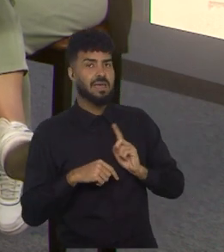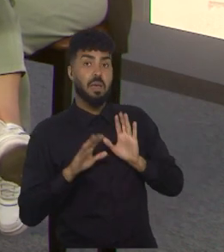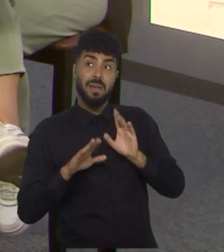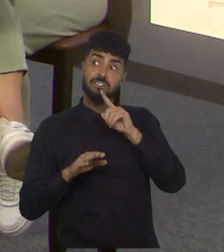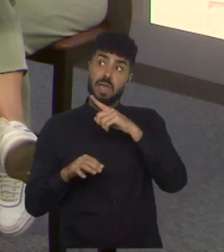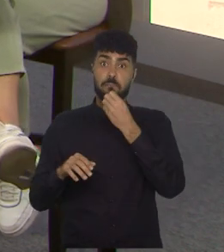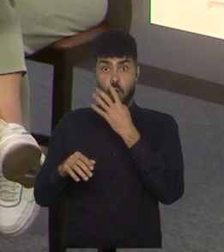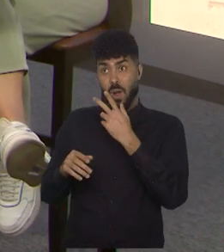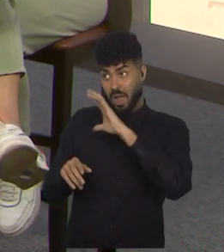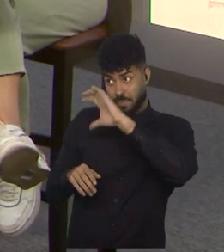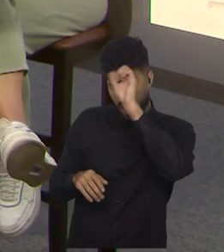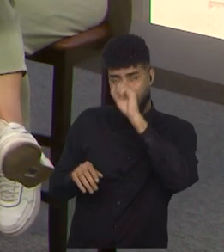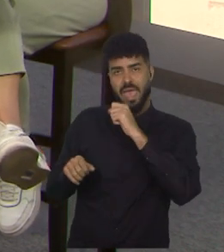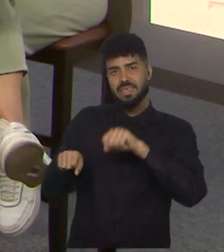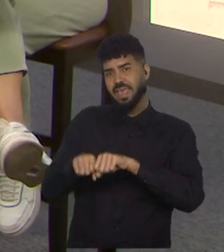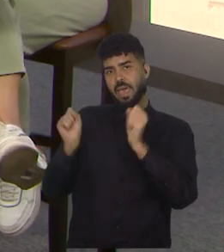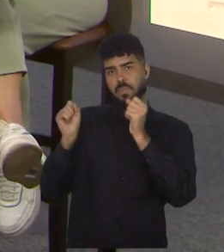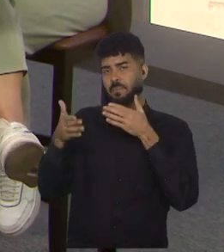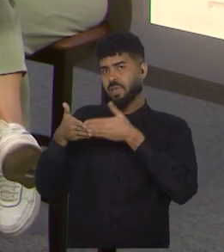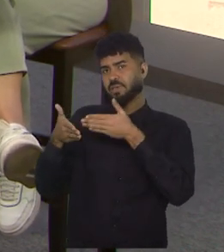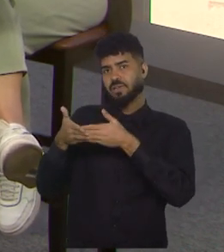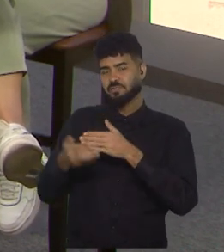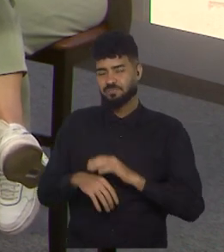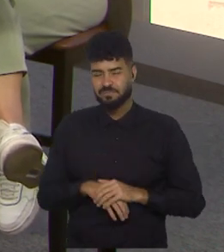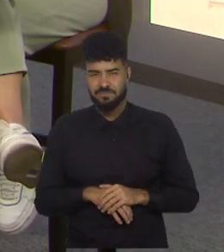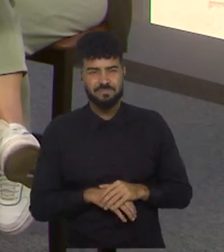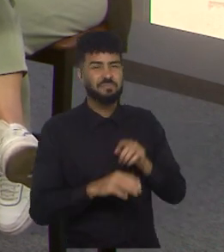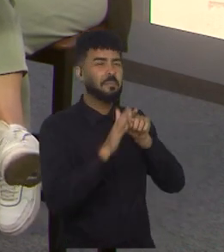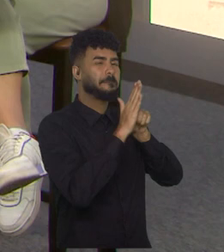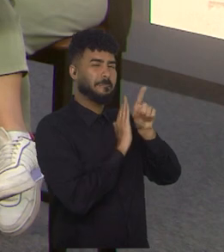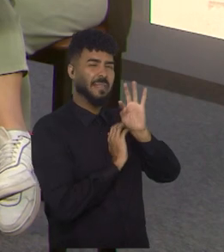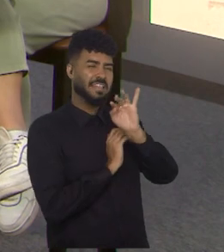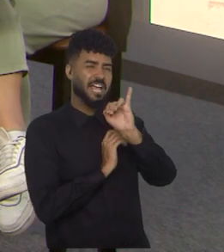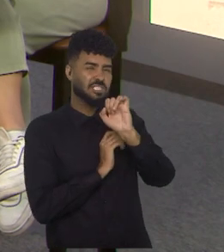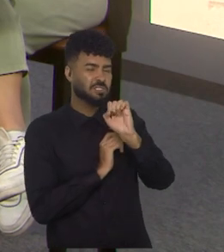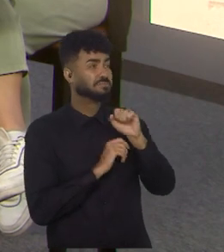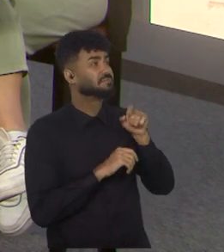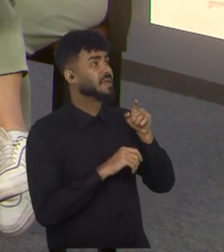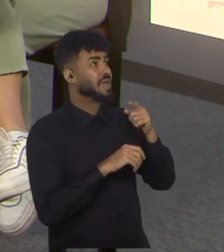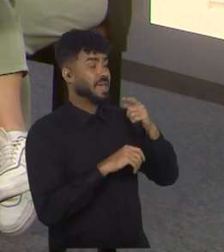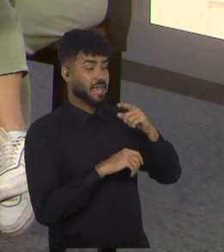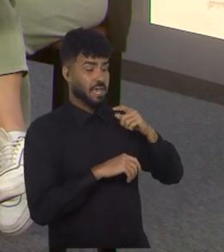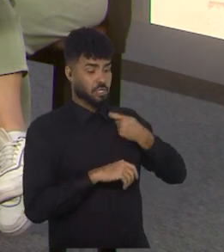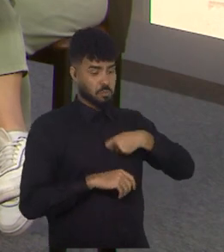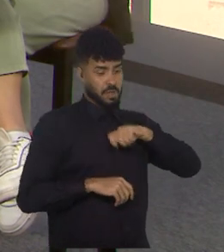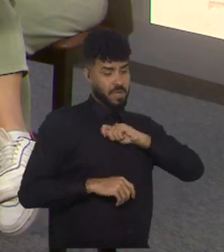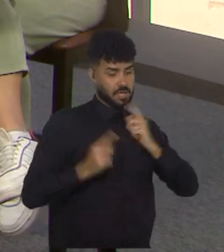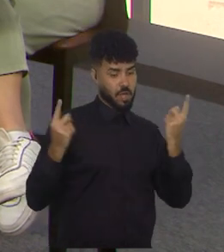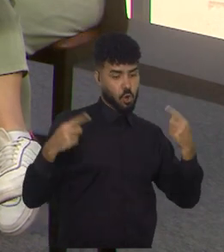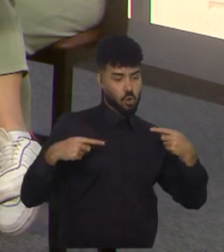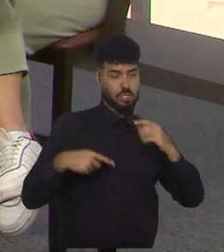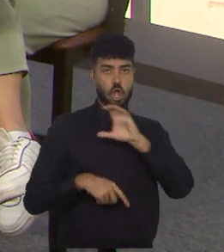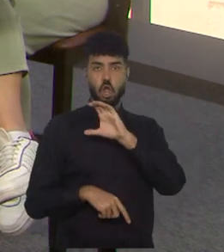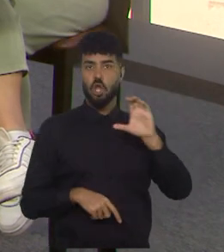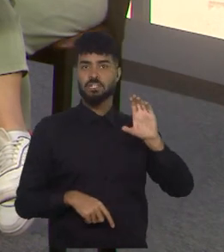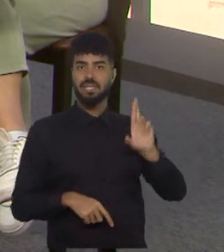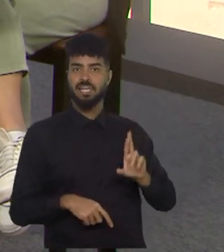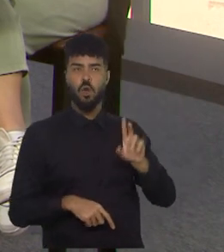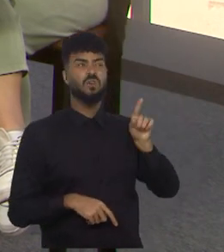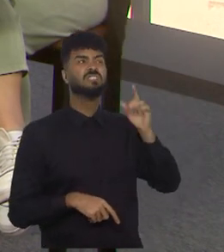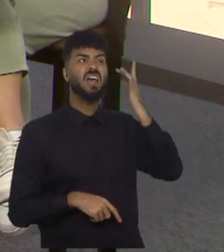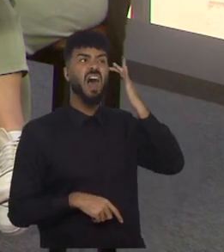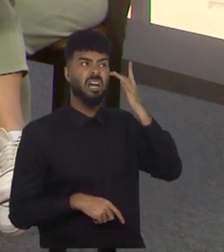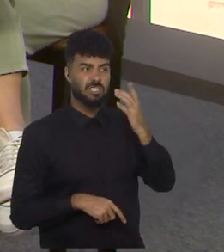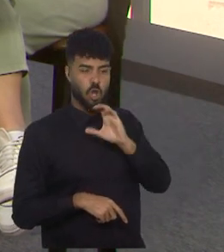muitas barreiras. Legal. Thais, o primeiro confronto da Espanha é Costa Rica. O que a gente pode esperar de Costa Rica? O que a gente pode